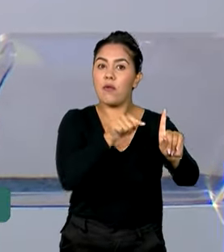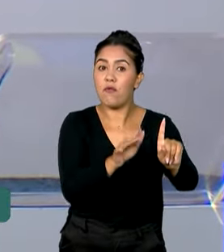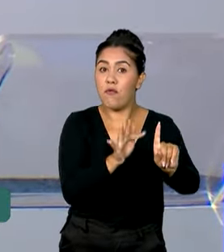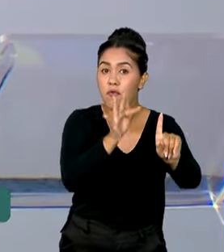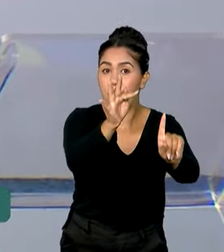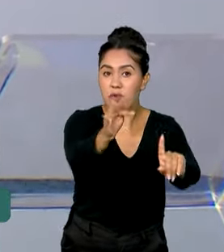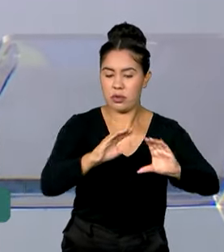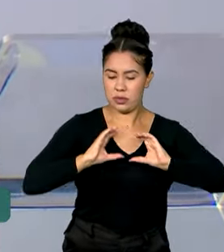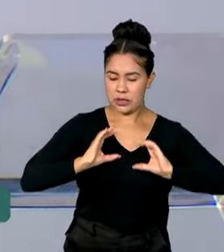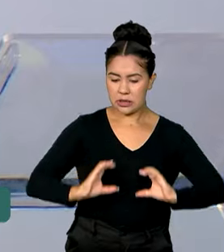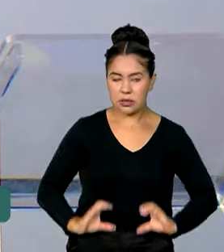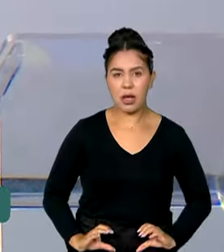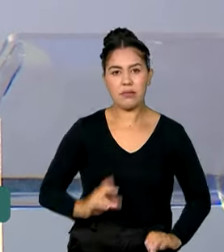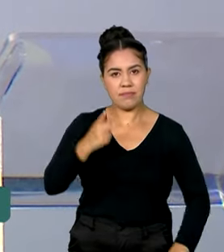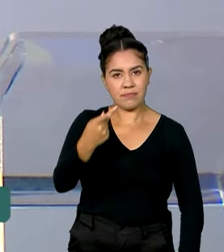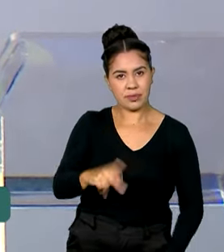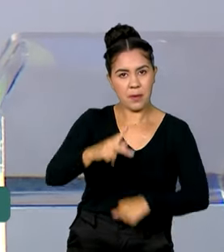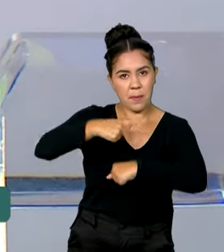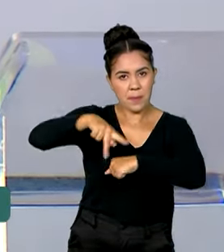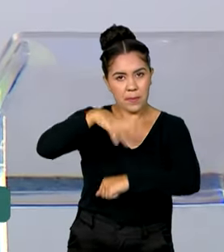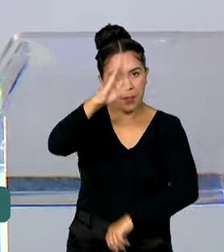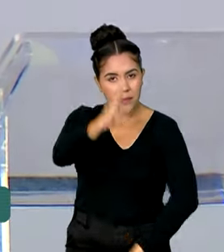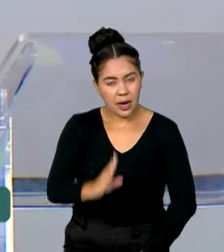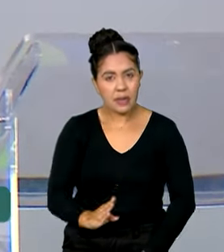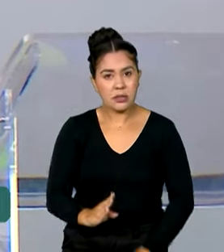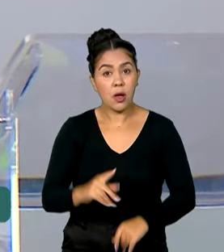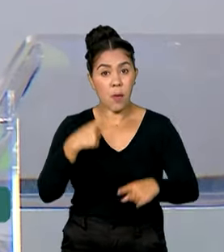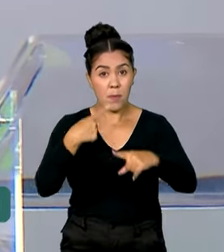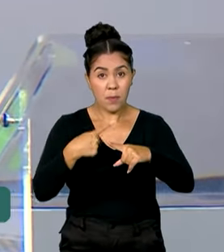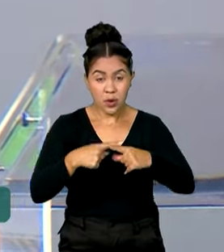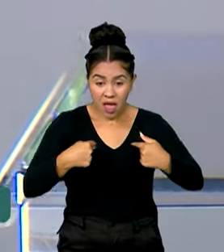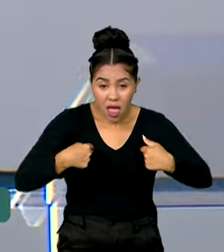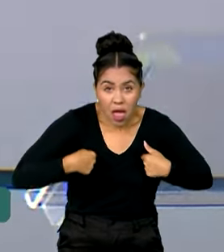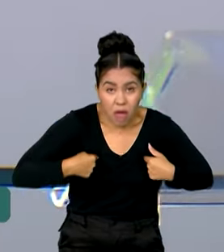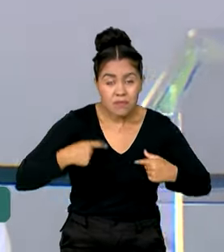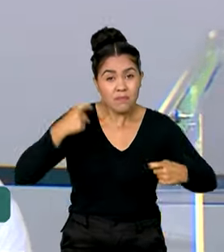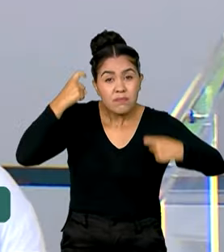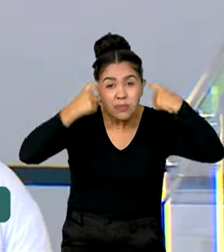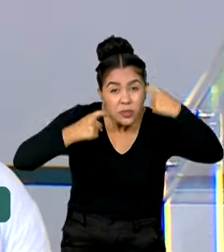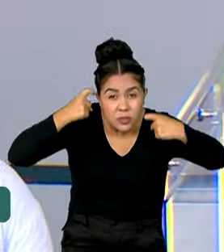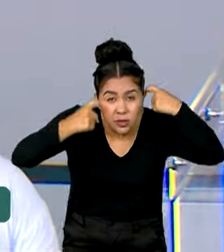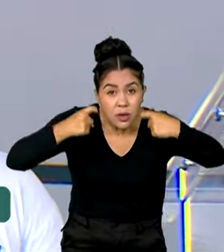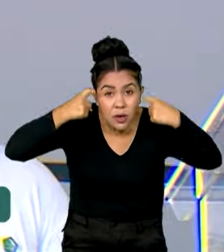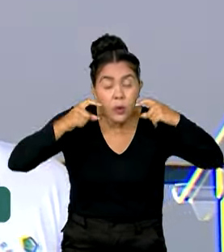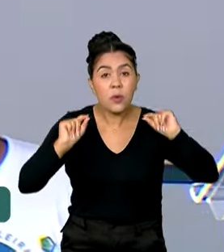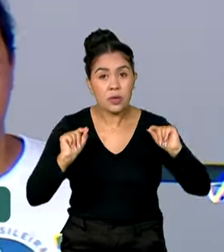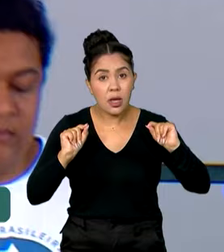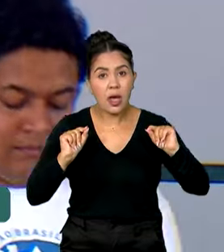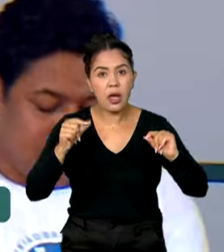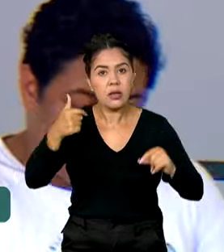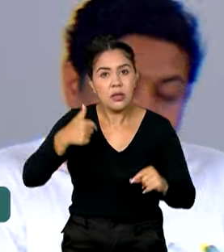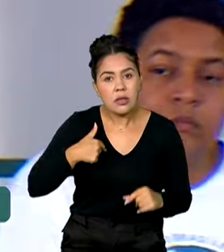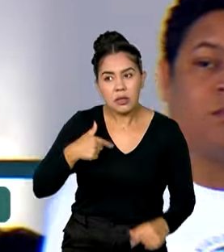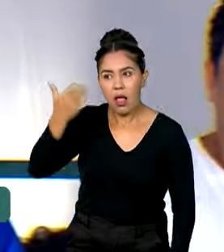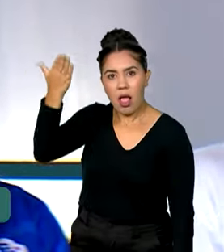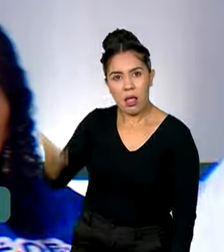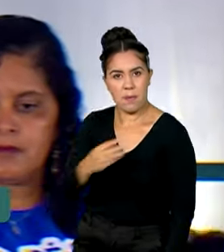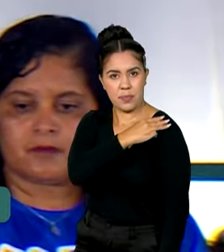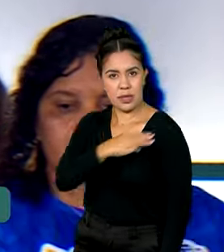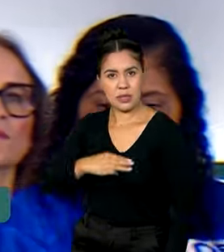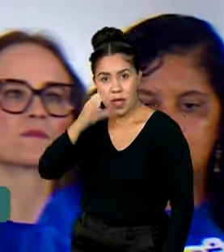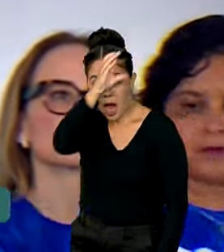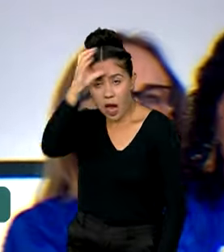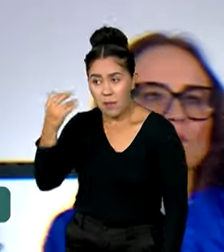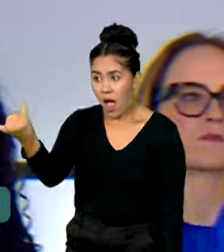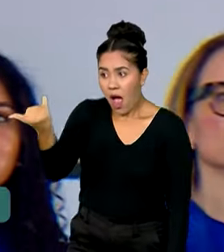e cidadãs nesse país. Porque a minha preocupação, quando o Camilo me comunicou que